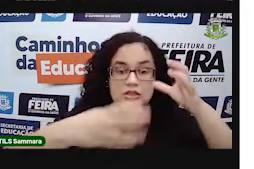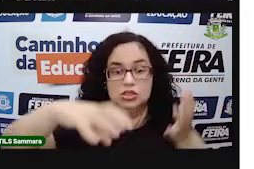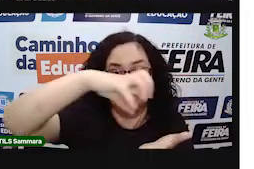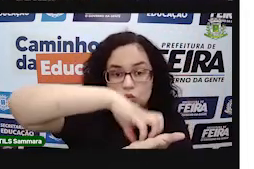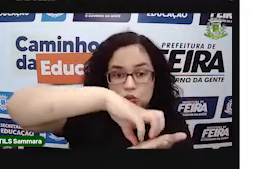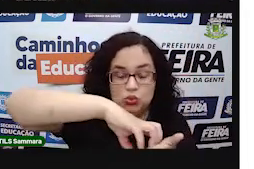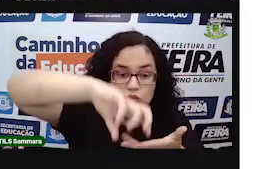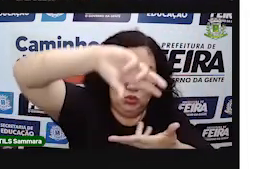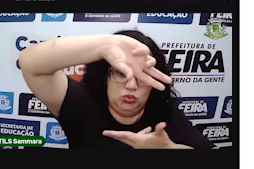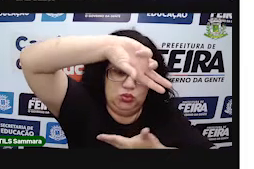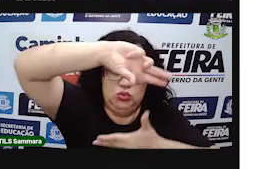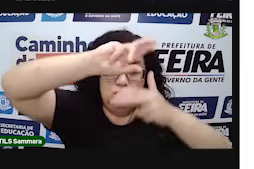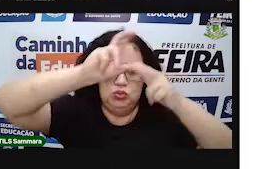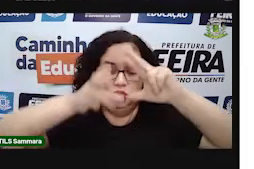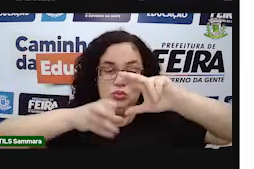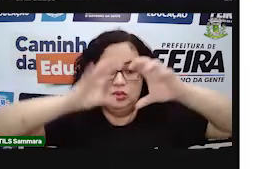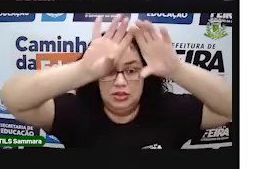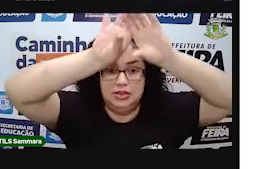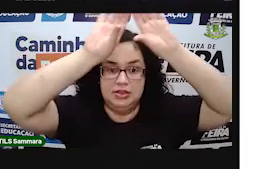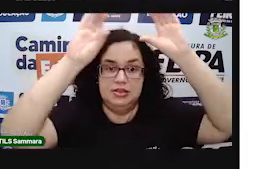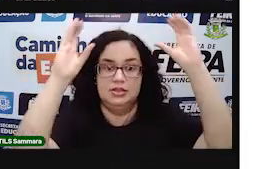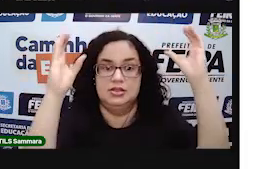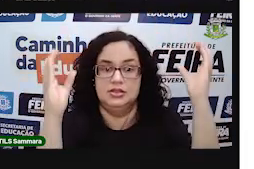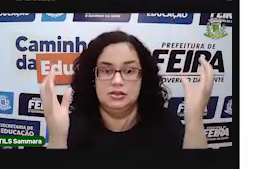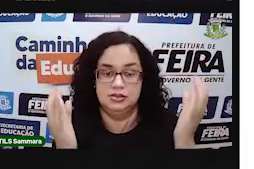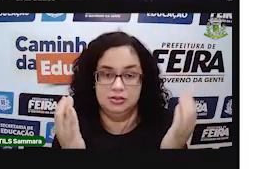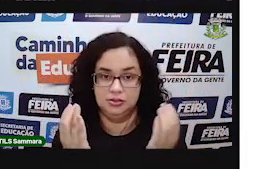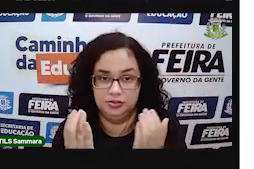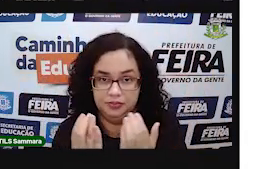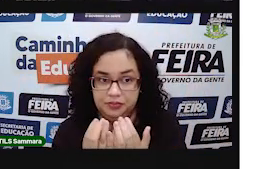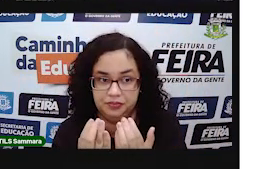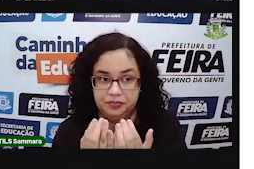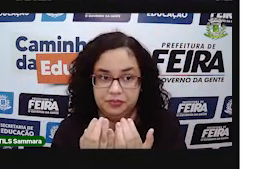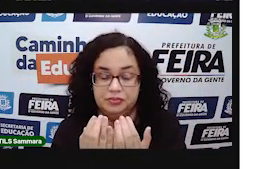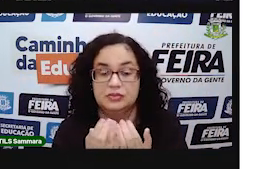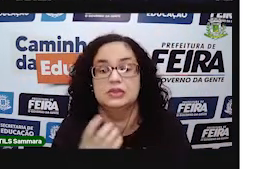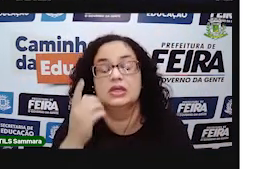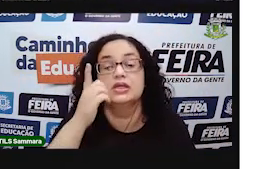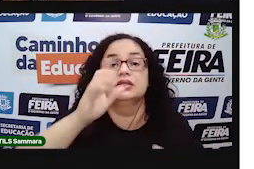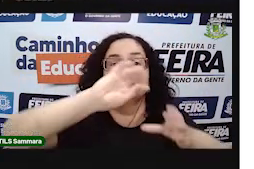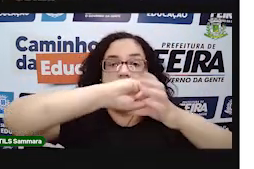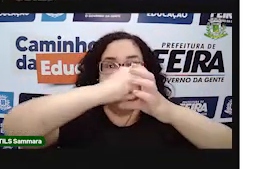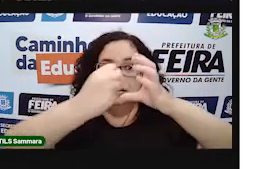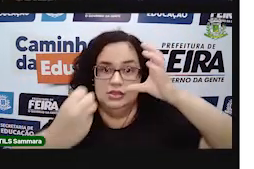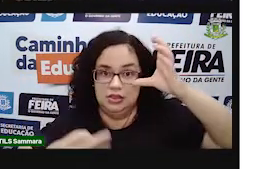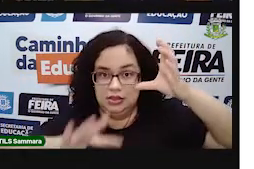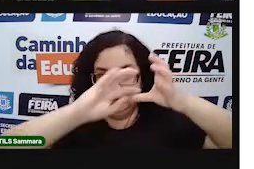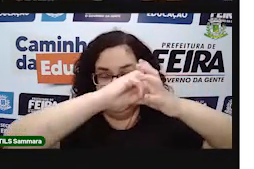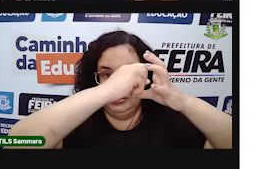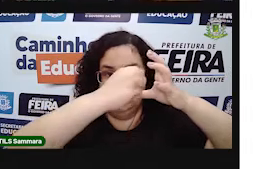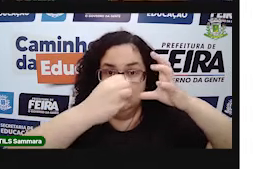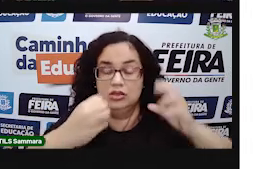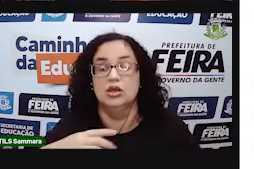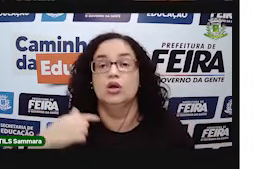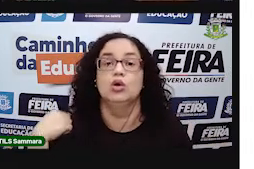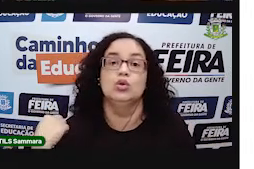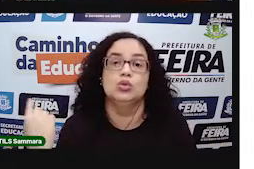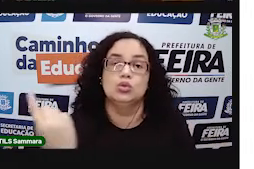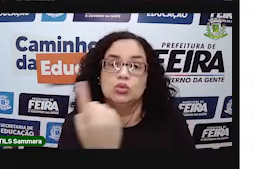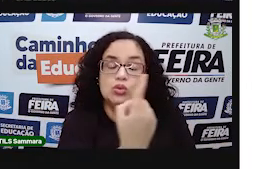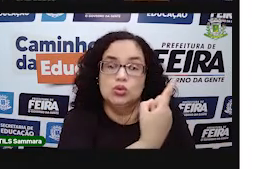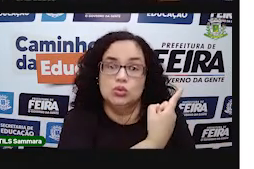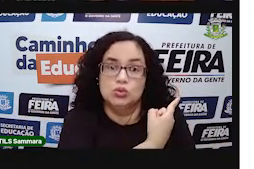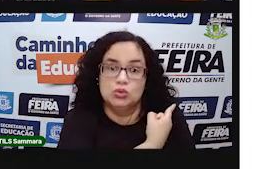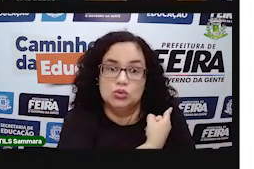geométrico esfera, a gente acaba levando essas características para o nosso,